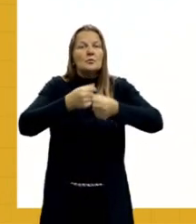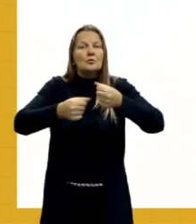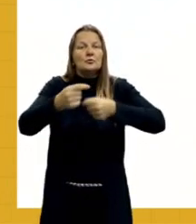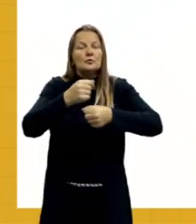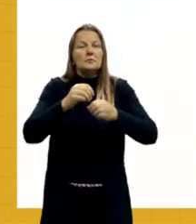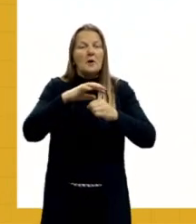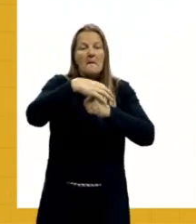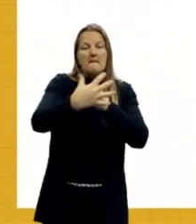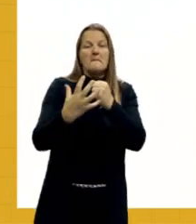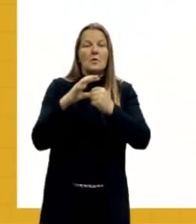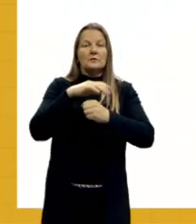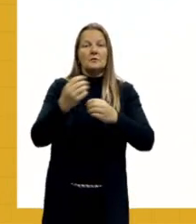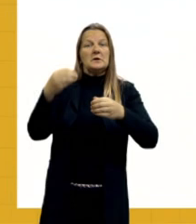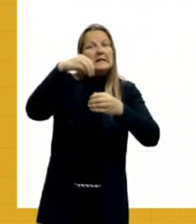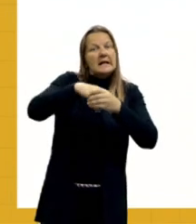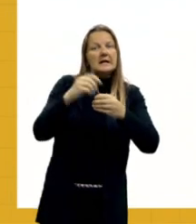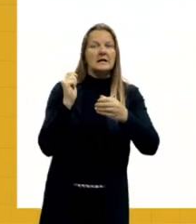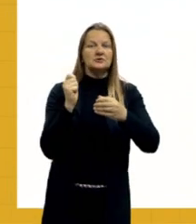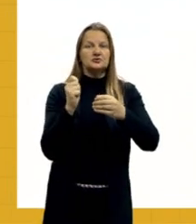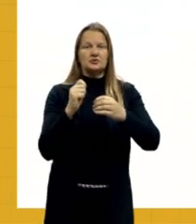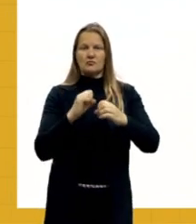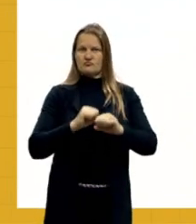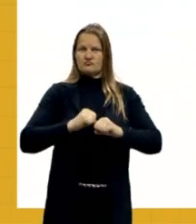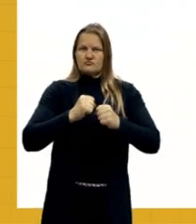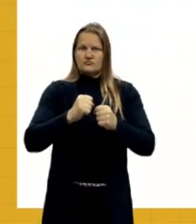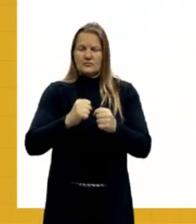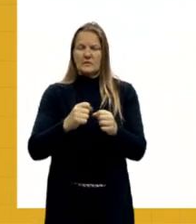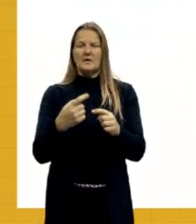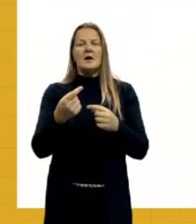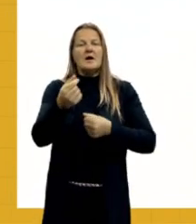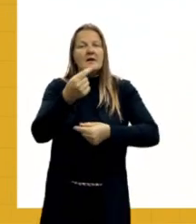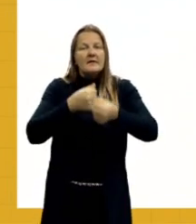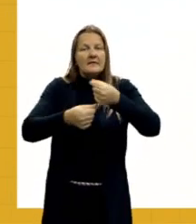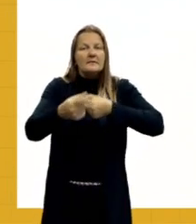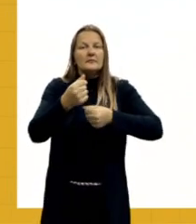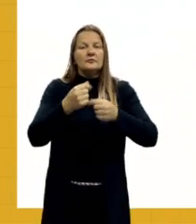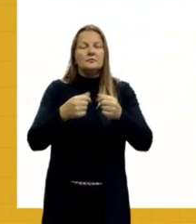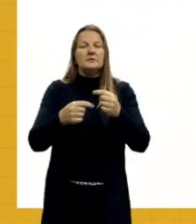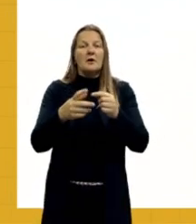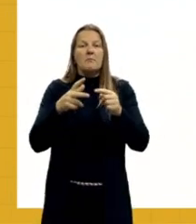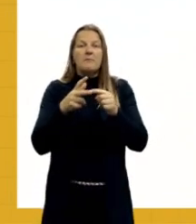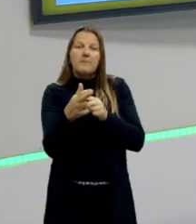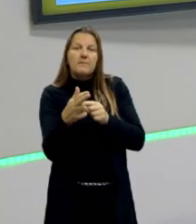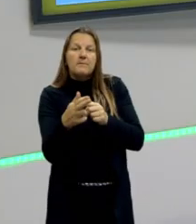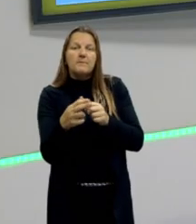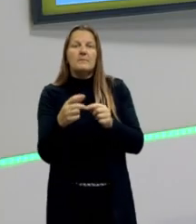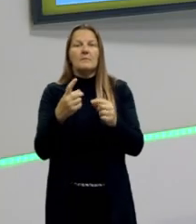protecionismo. Então, isso faz com que a economia, a questão